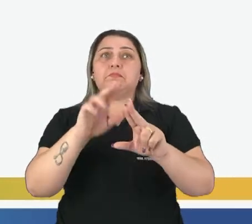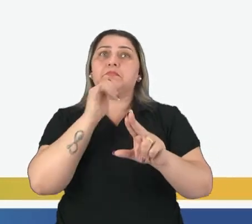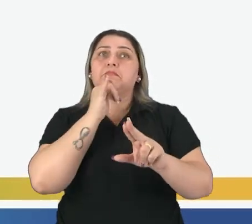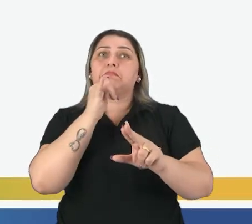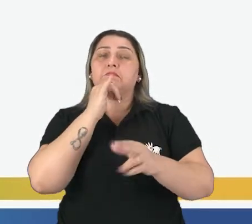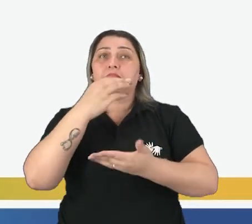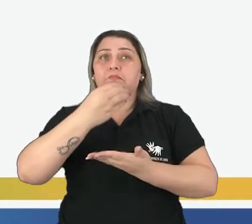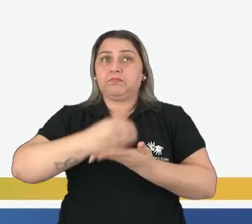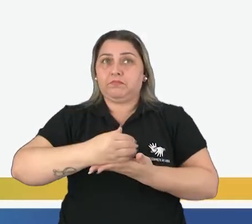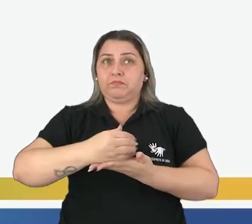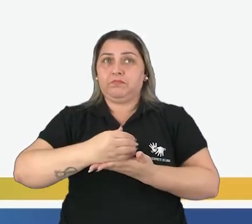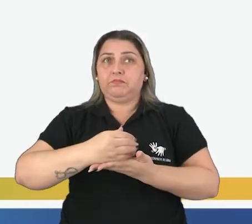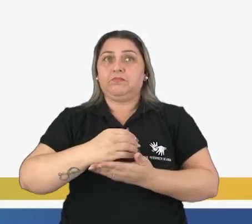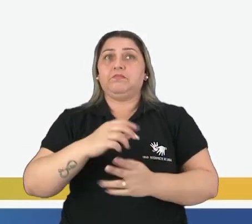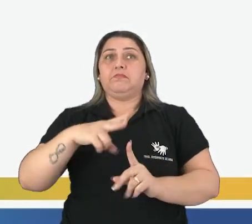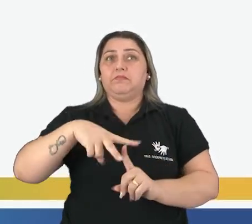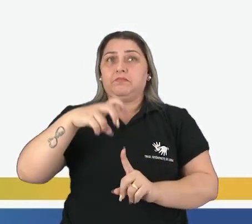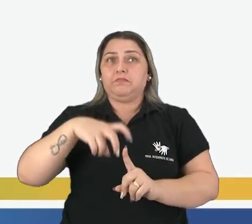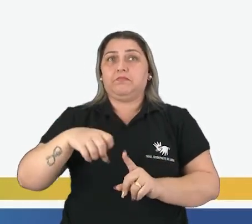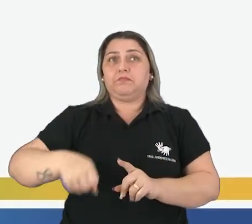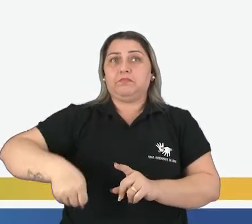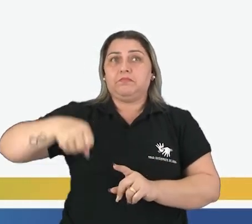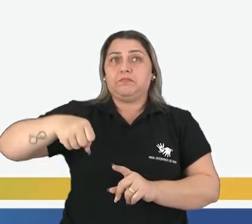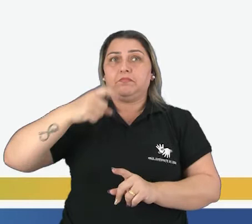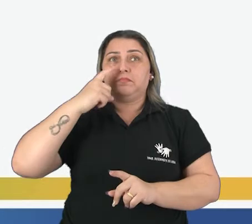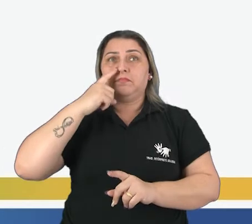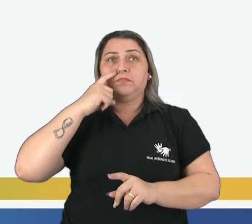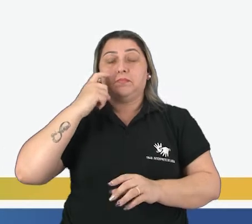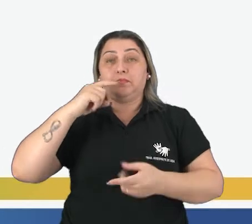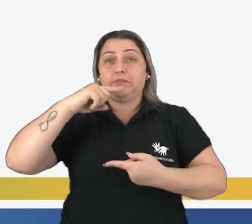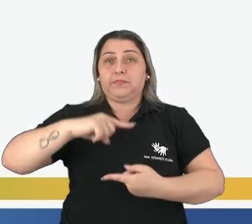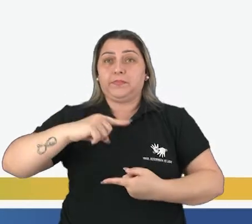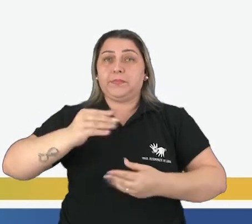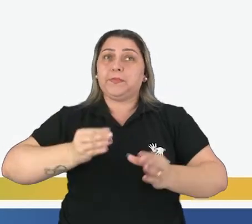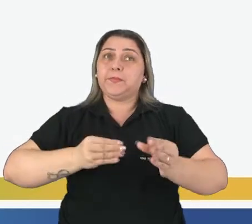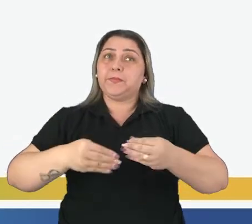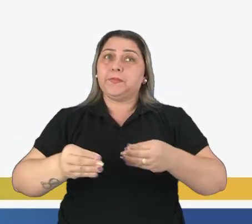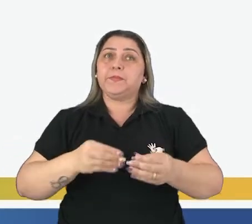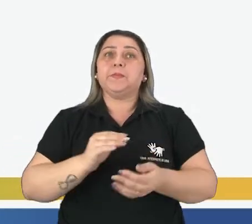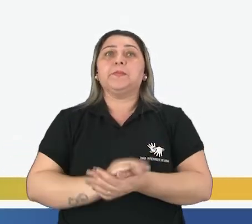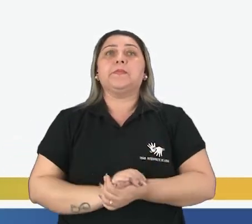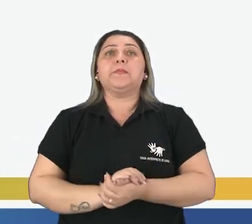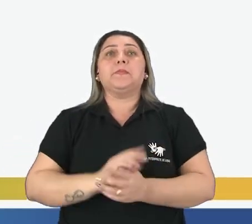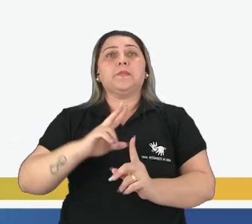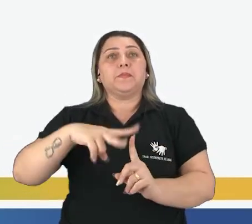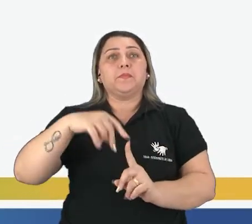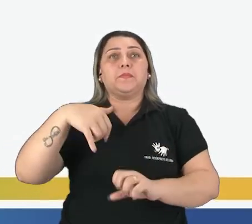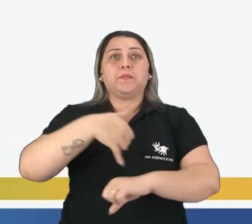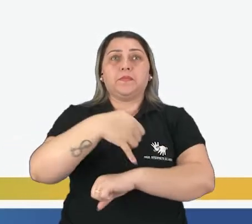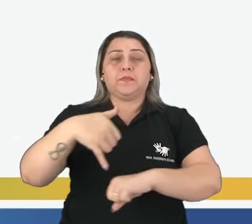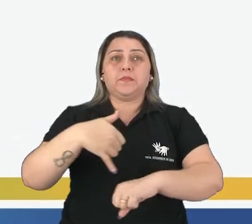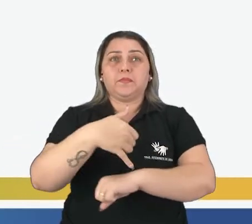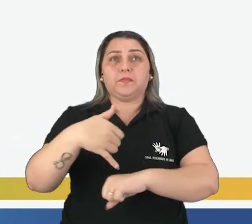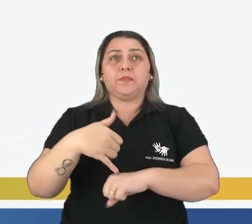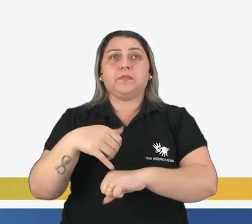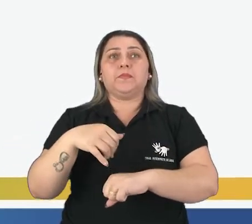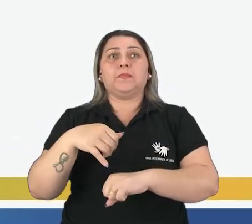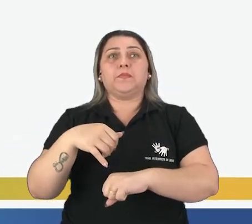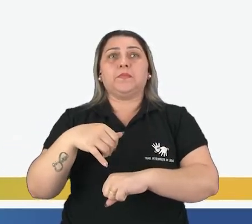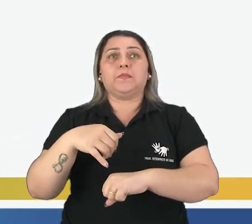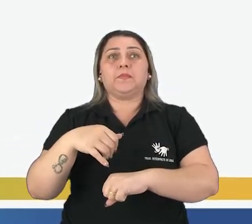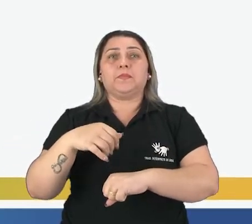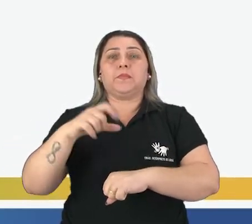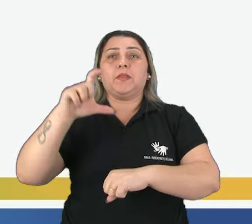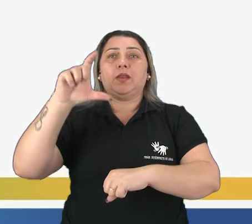exemplo, os copos, as garrafas, os sacos, sacolas, os frascos de produtos, embalagens PET,